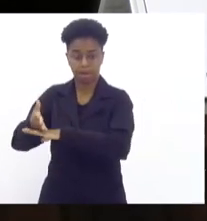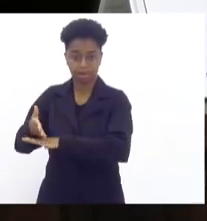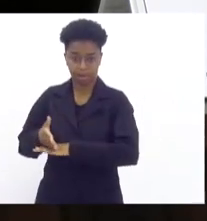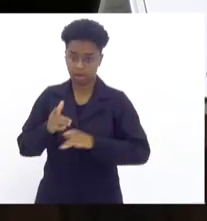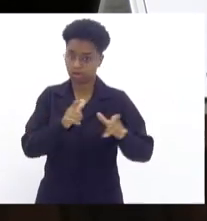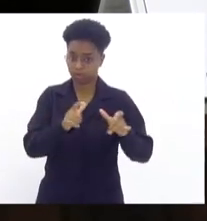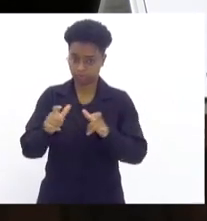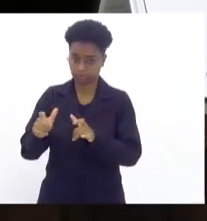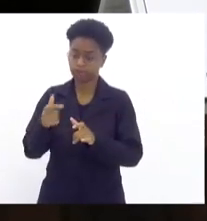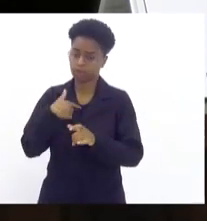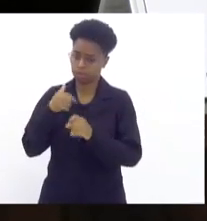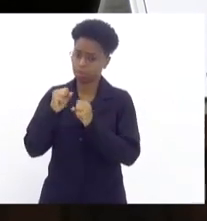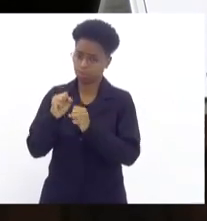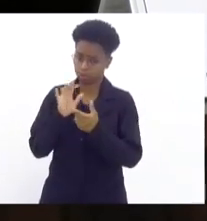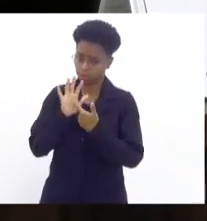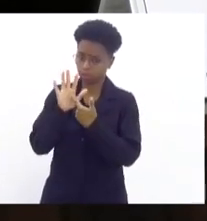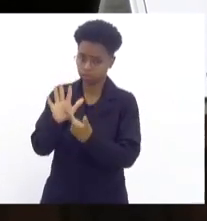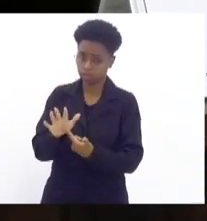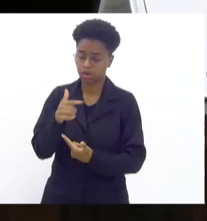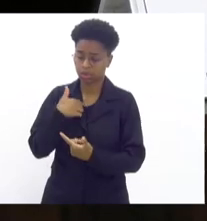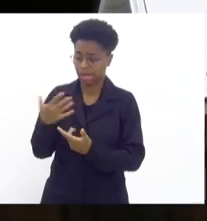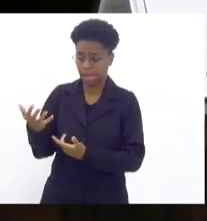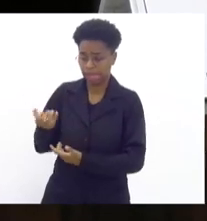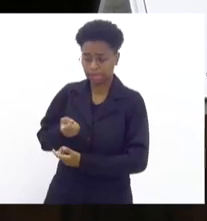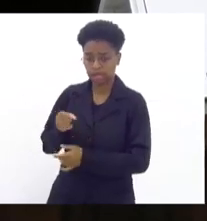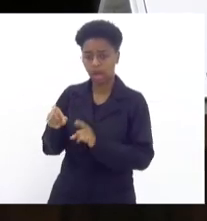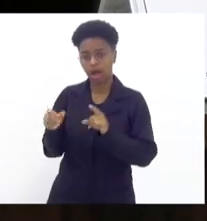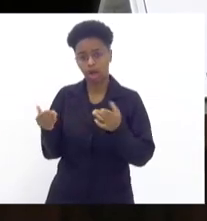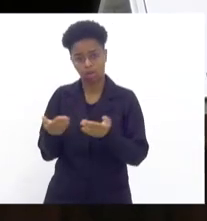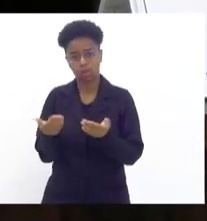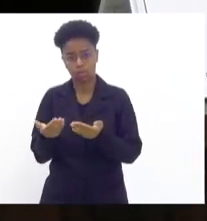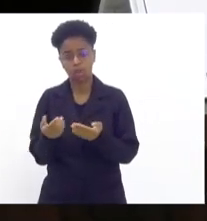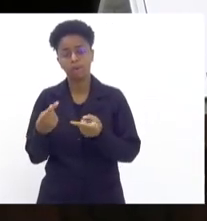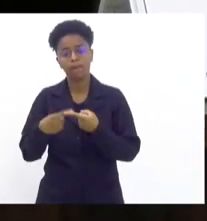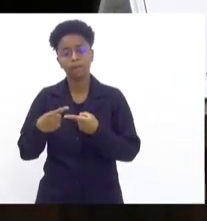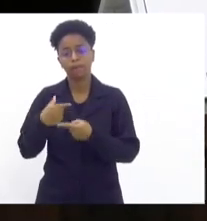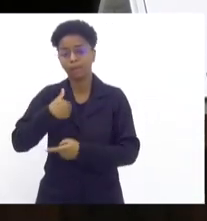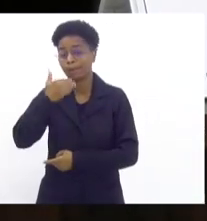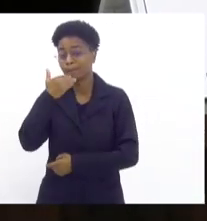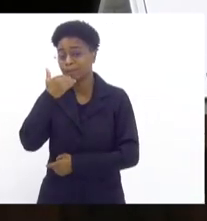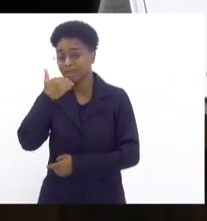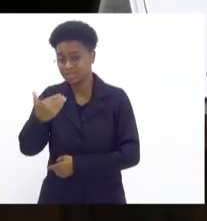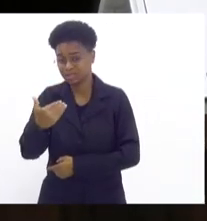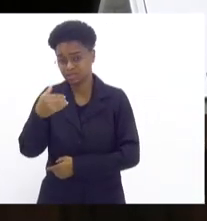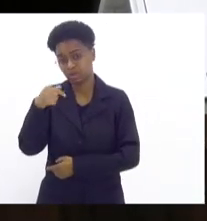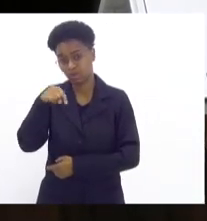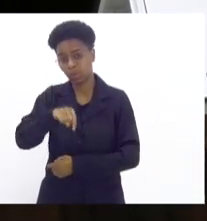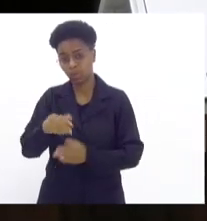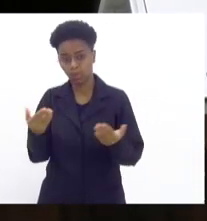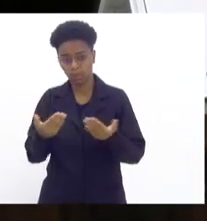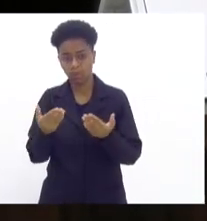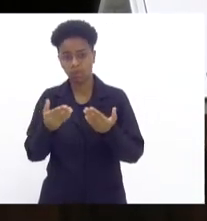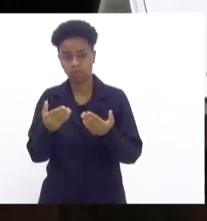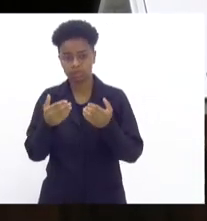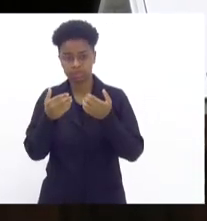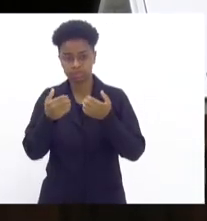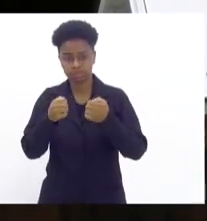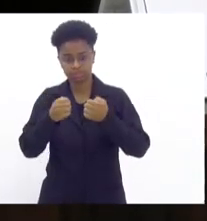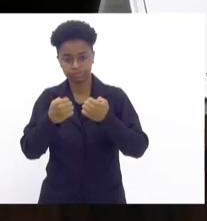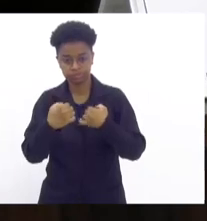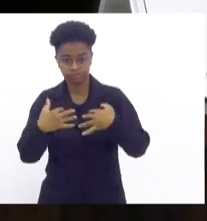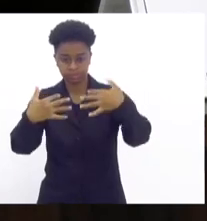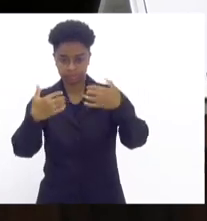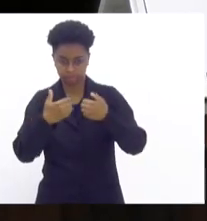acabei de receber, porque eu fiz o pedido desta audiência, de